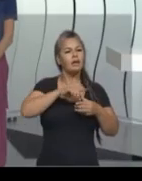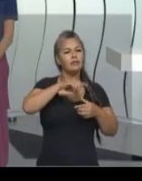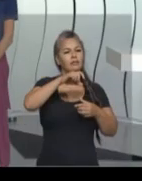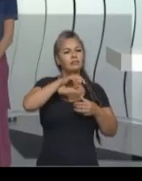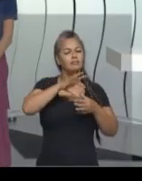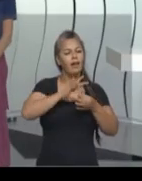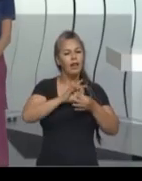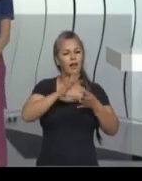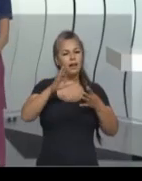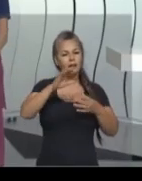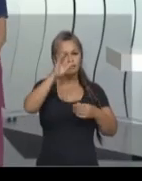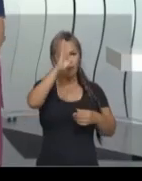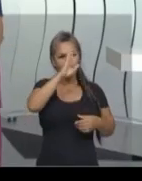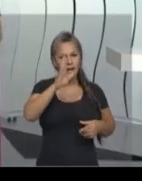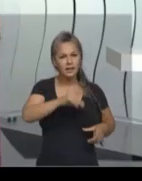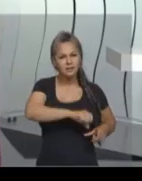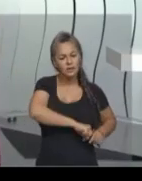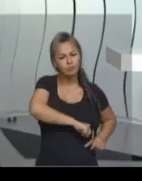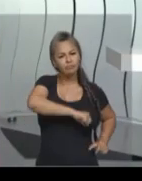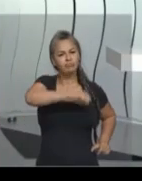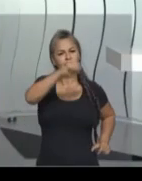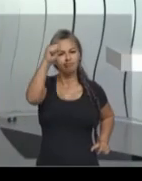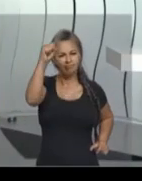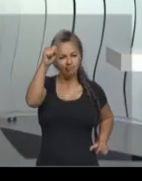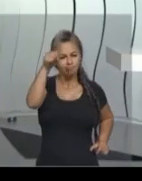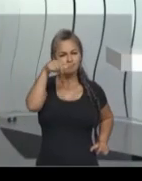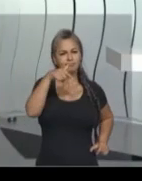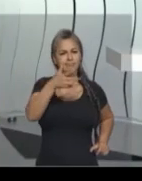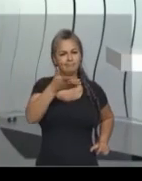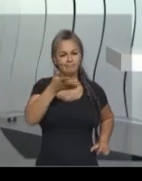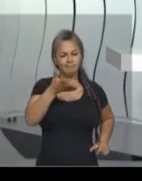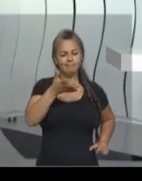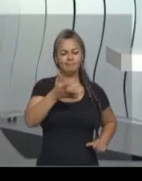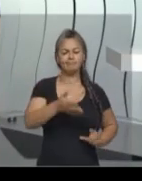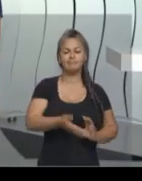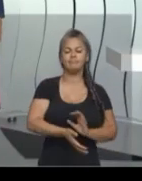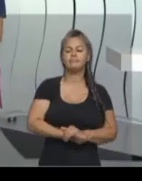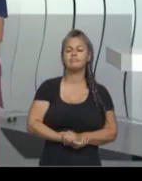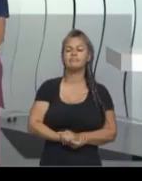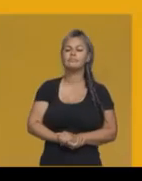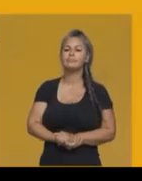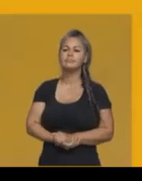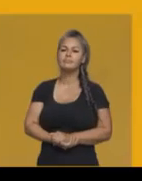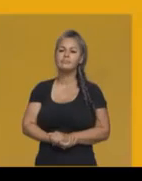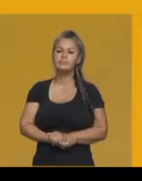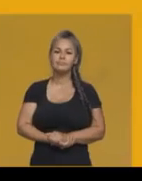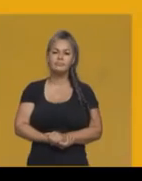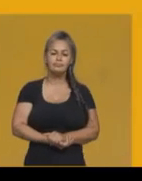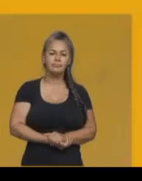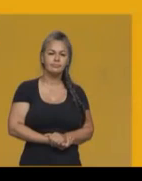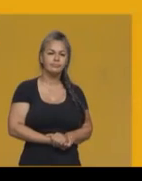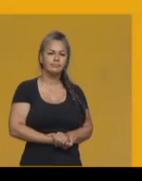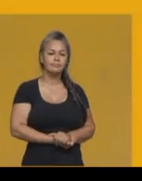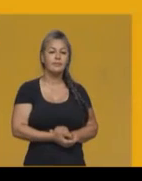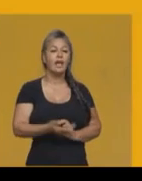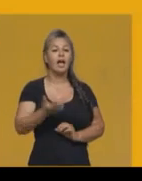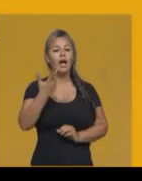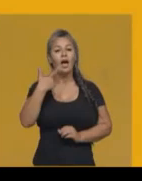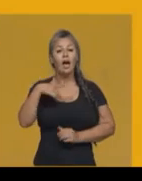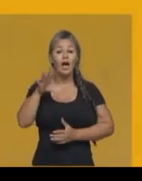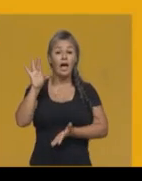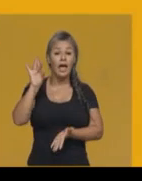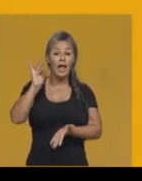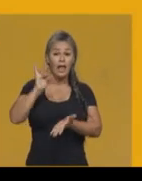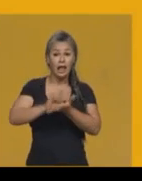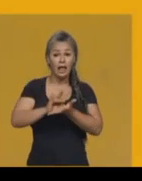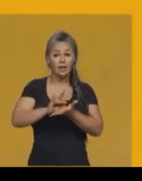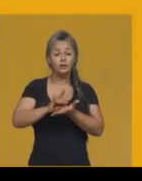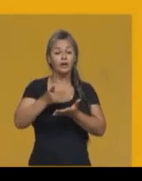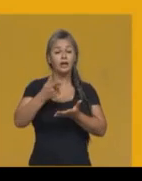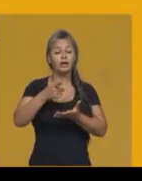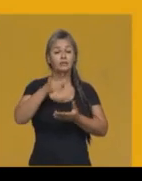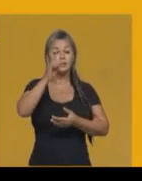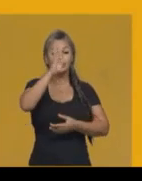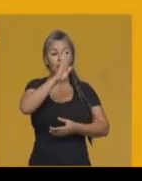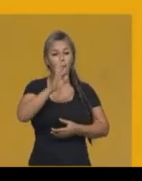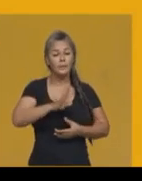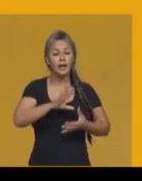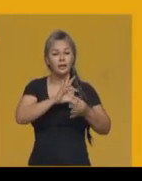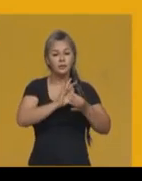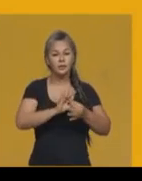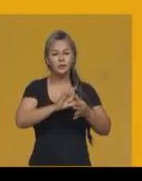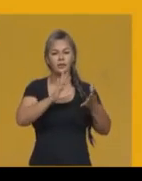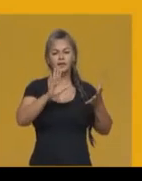Reconhecimento da independência Portugal só reconheceu oficialmente a